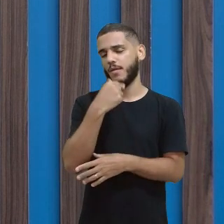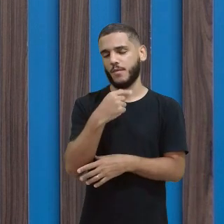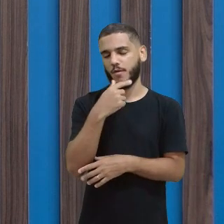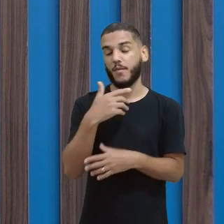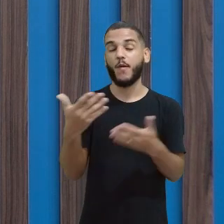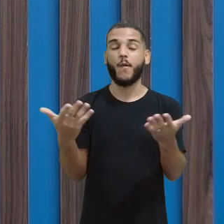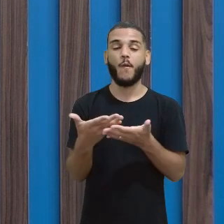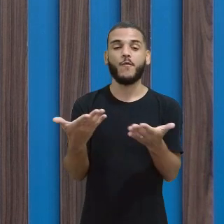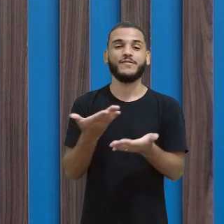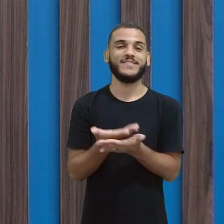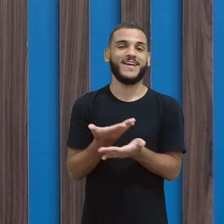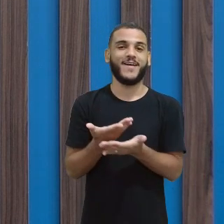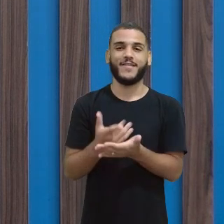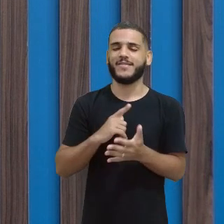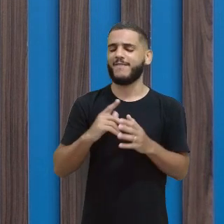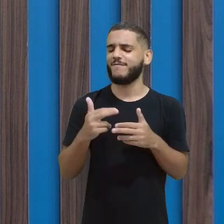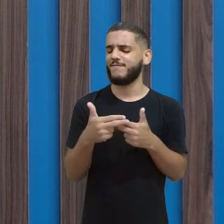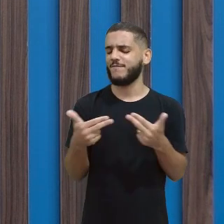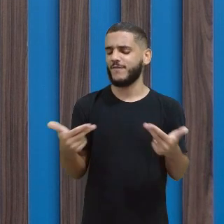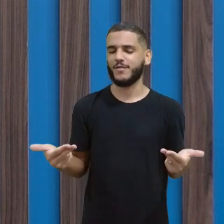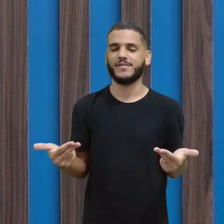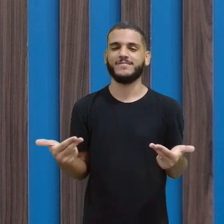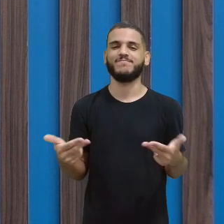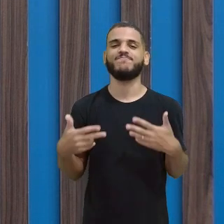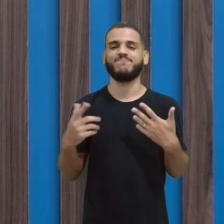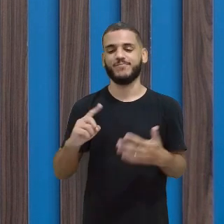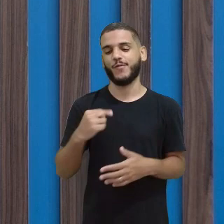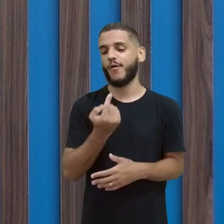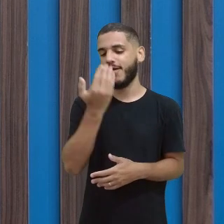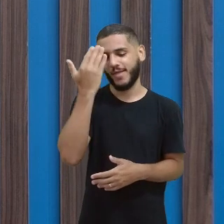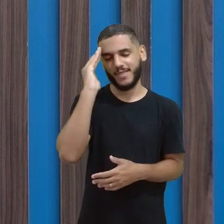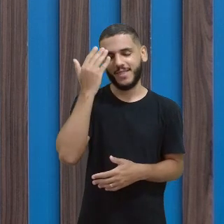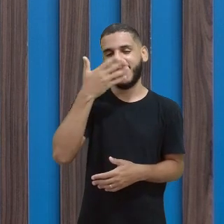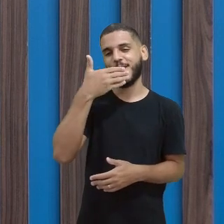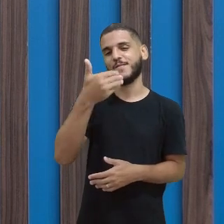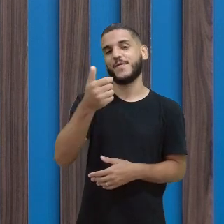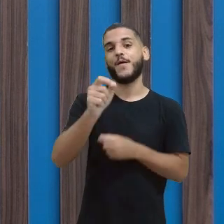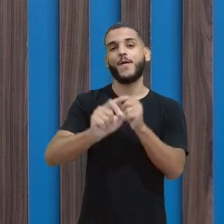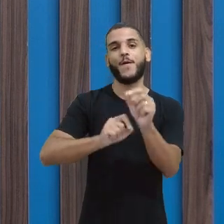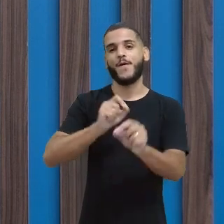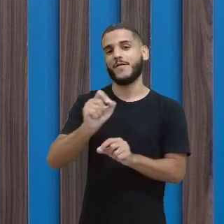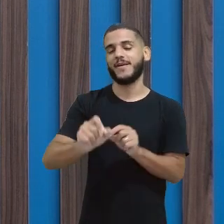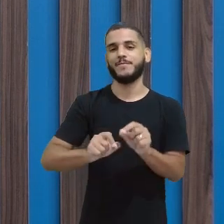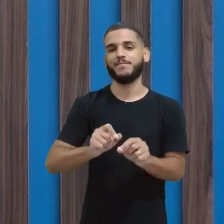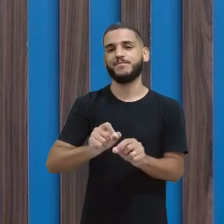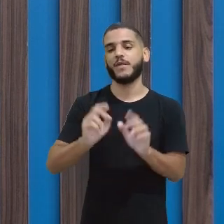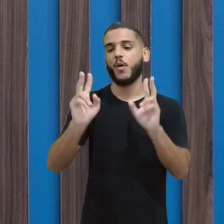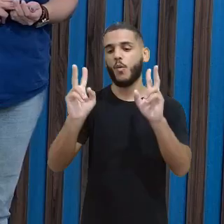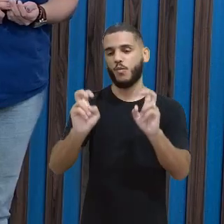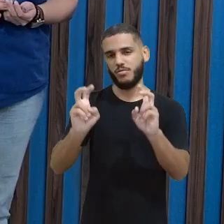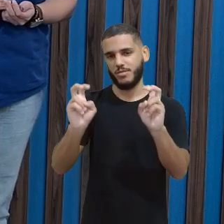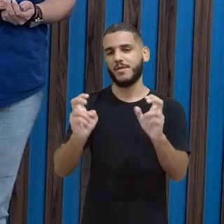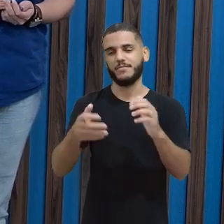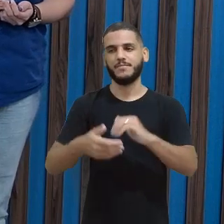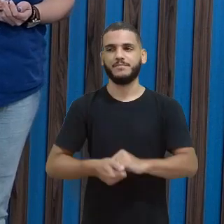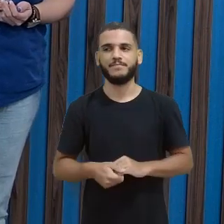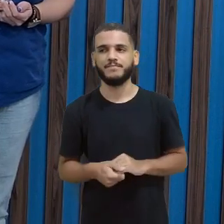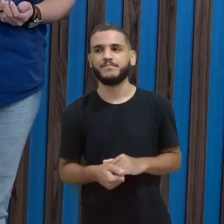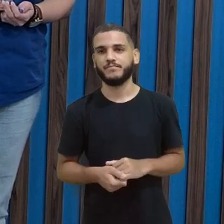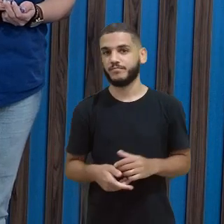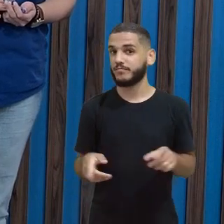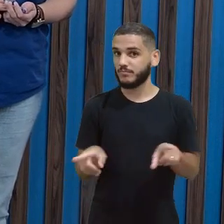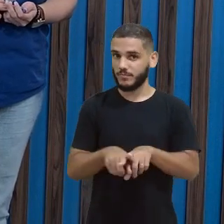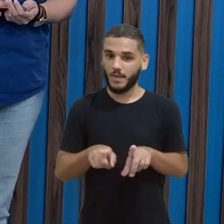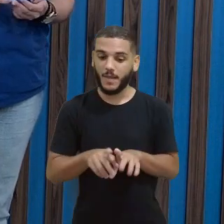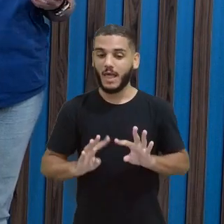recheada de tudo isso, para a gente poder entender melhor essa questão desses corpos. Não é isso, Carol? Pois é, porque a tecnologia,